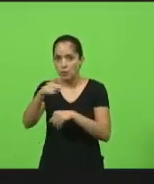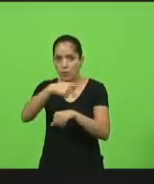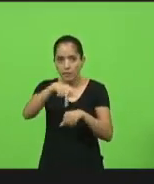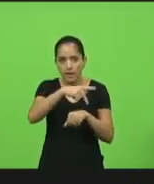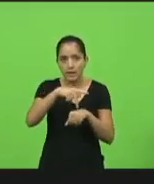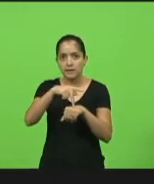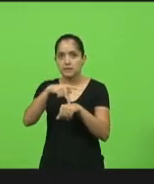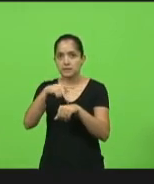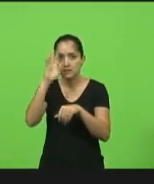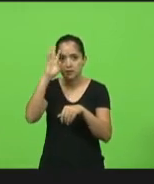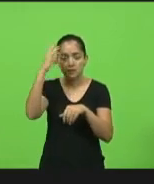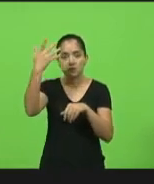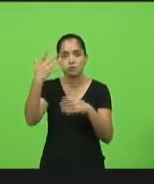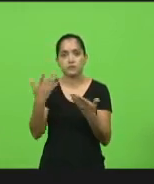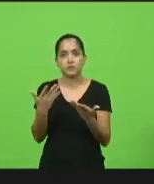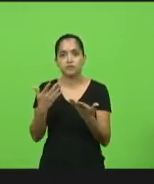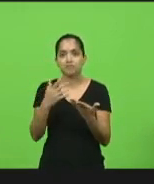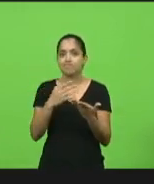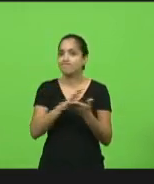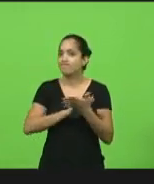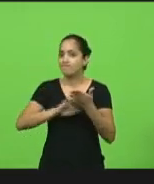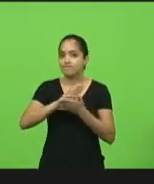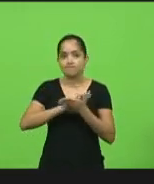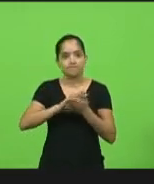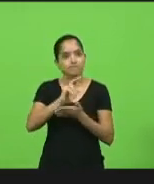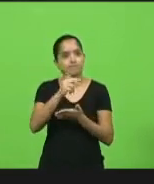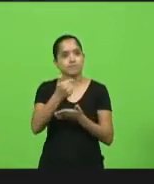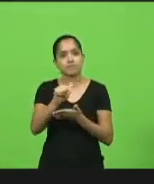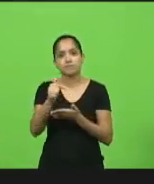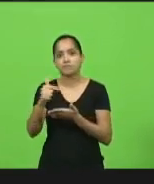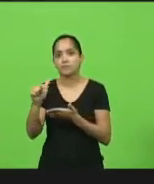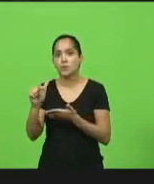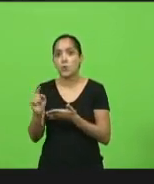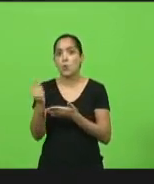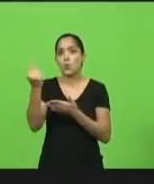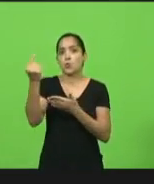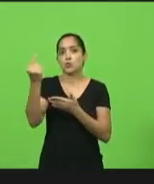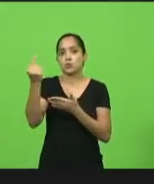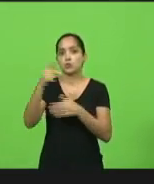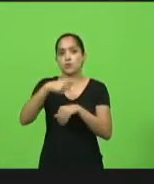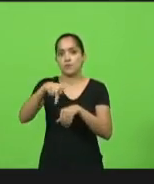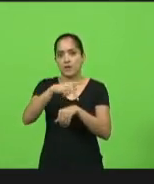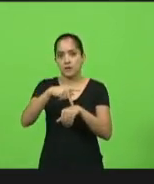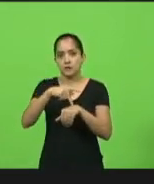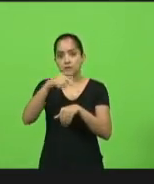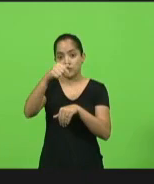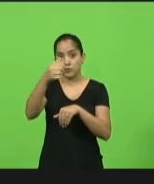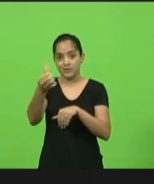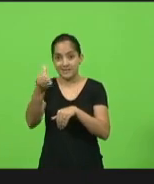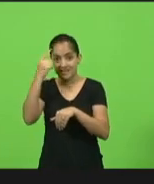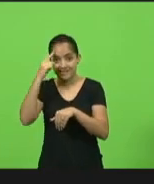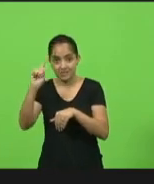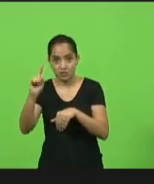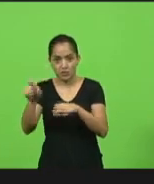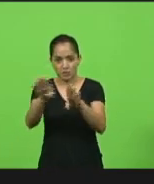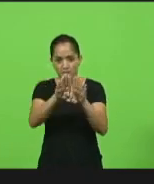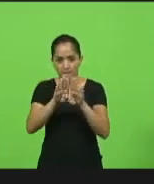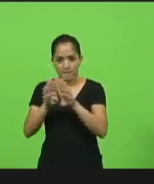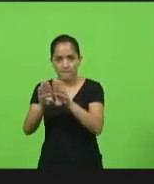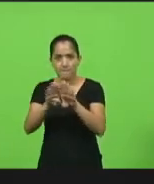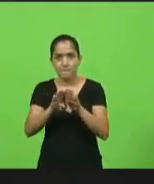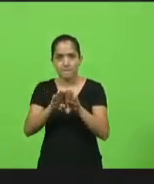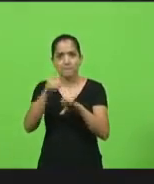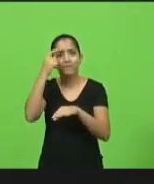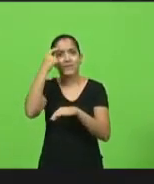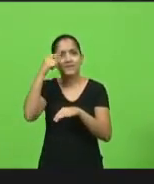que está resolvido? Nenhum. O único país que teve resposta ficou 76 dias em lockdown. Pensa fazer isso no